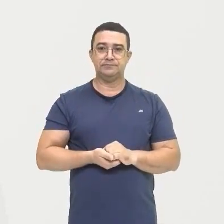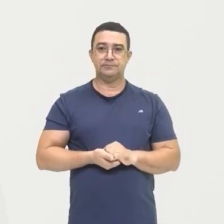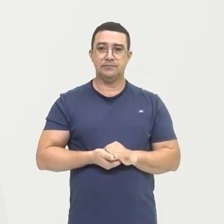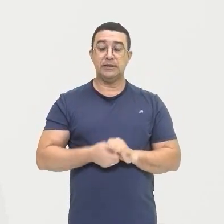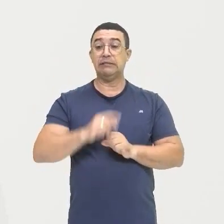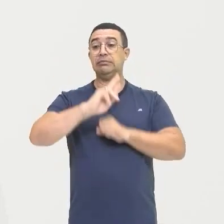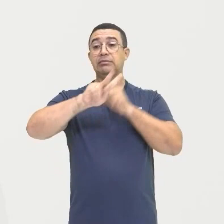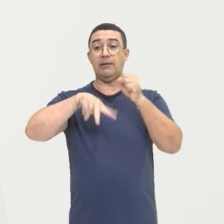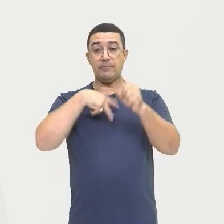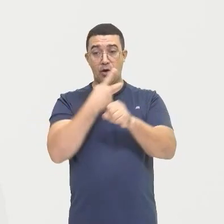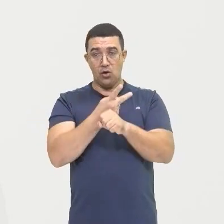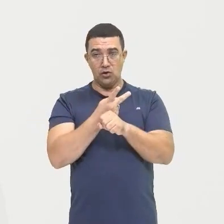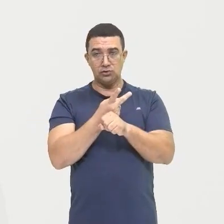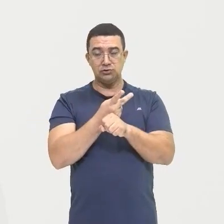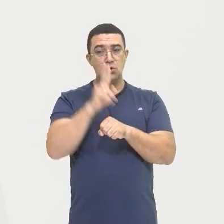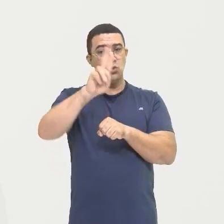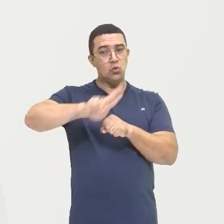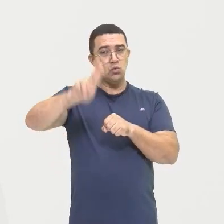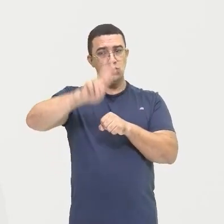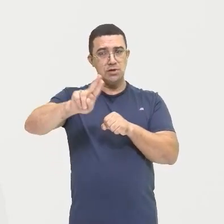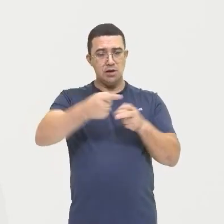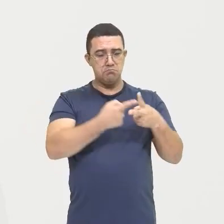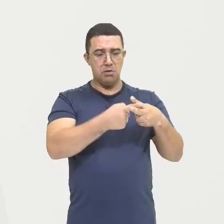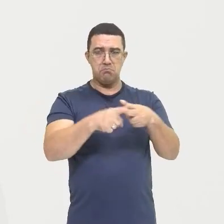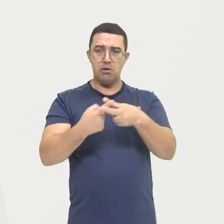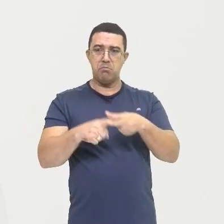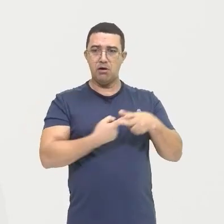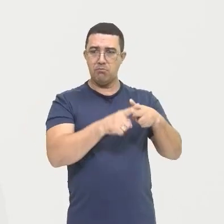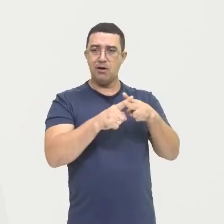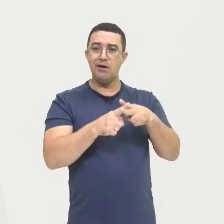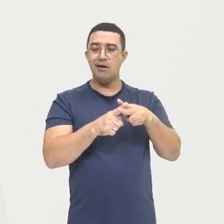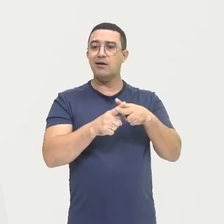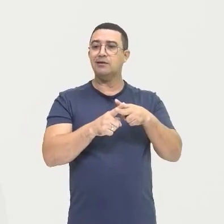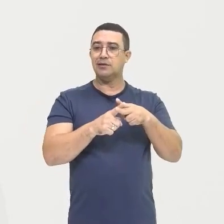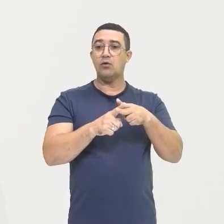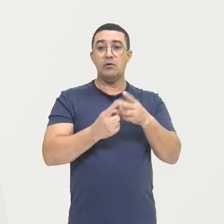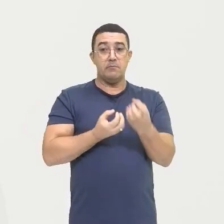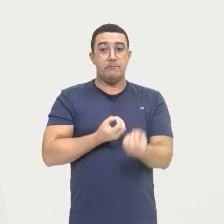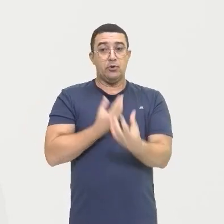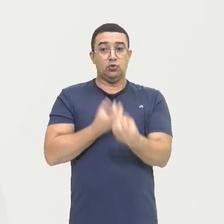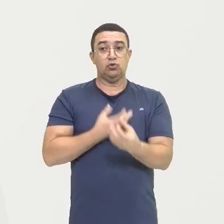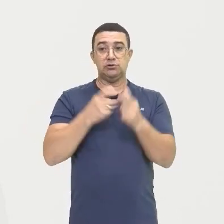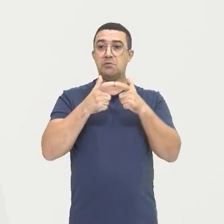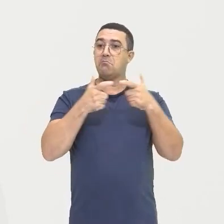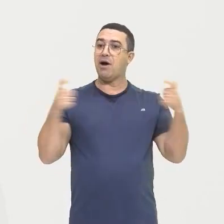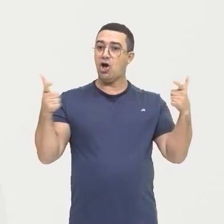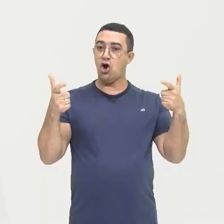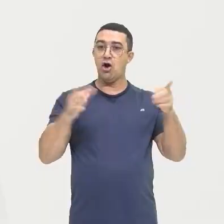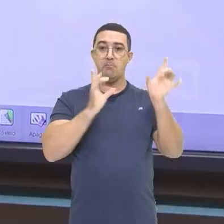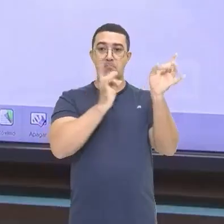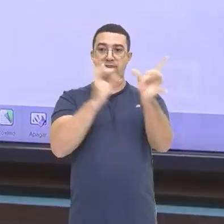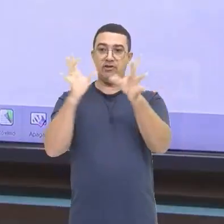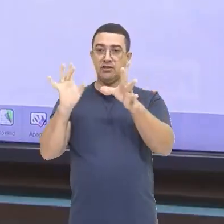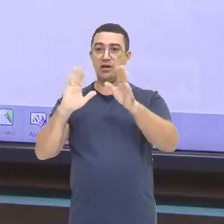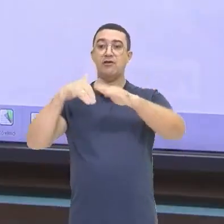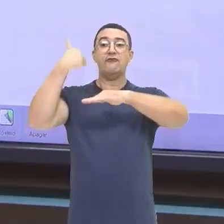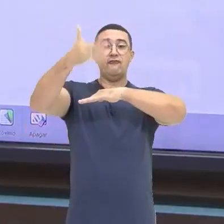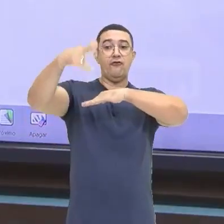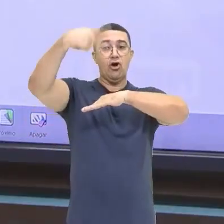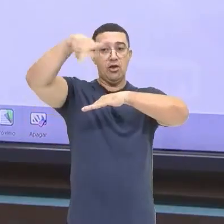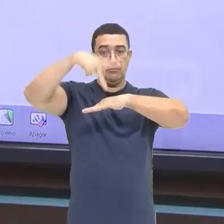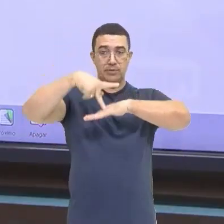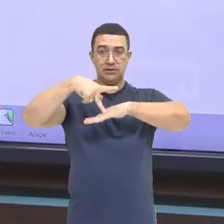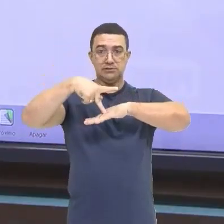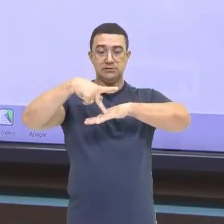vai ser Mais utilizada Porque a gente Vai utilizar Pra produzir Maior escala Pra exportação No caso